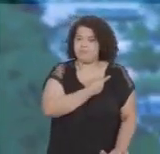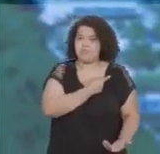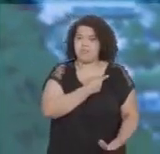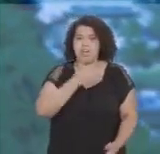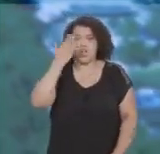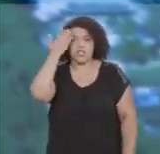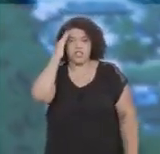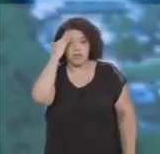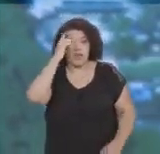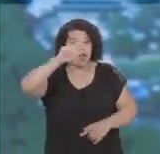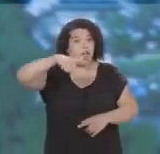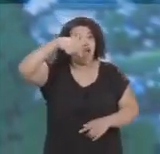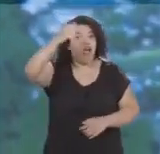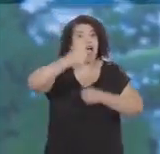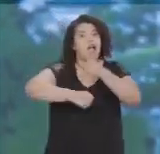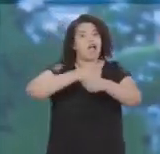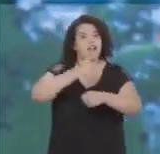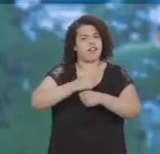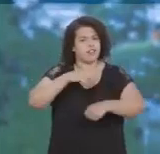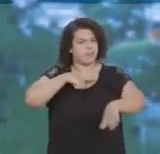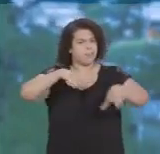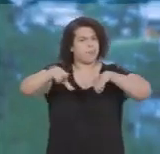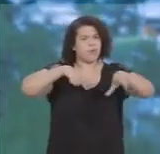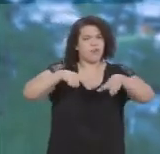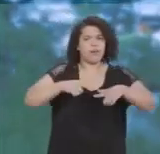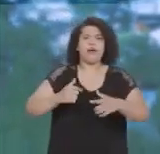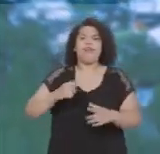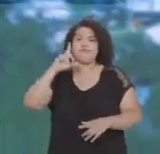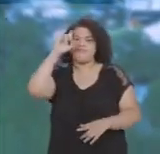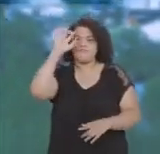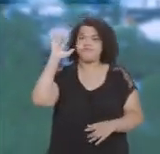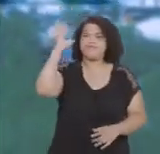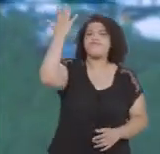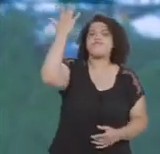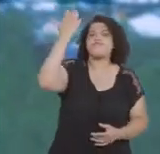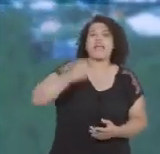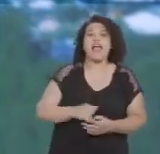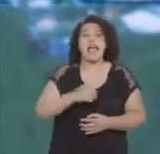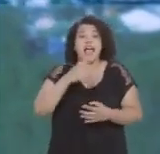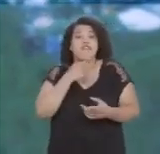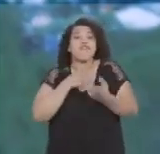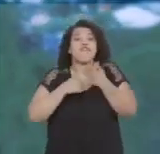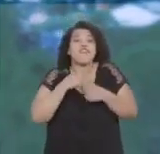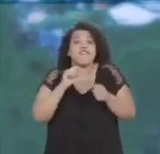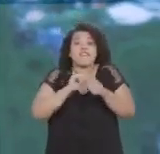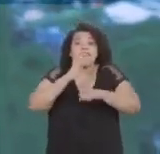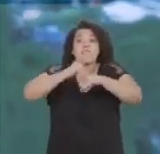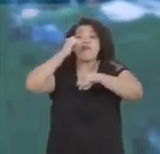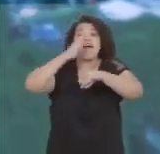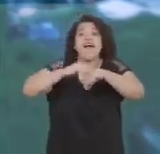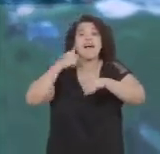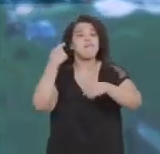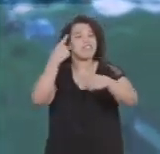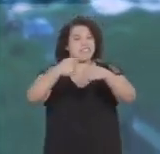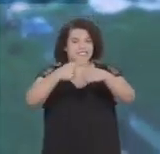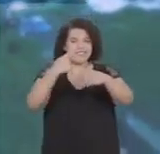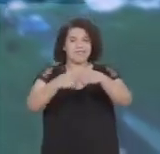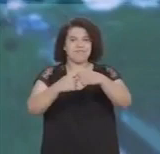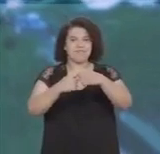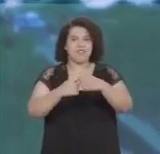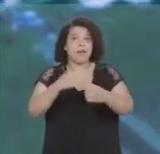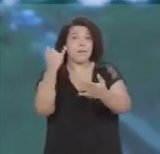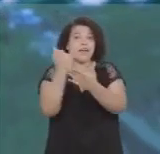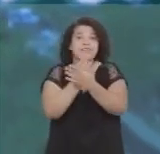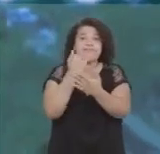nós. Sabemos que o próximo ano requer muito trabalho e dedicação. Meu desejo é fazer mais e mais por